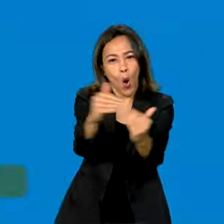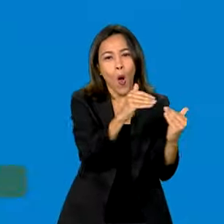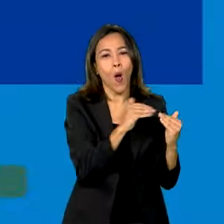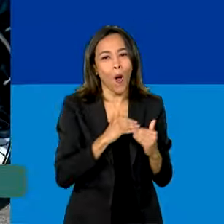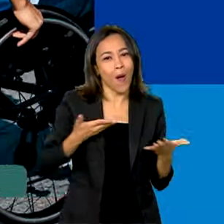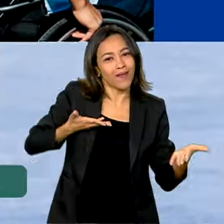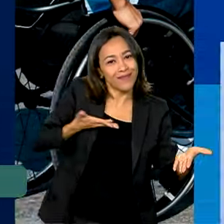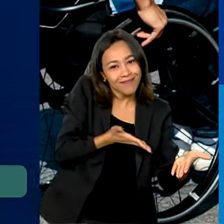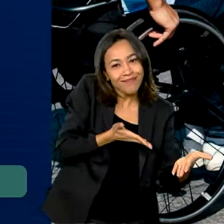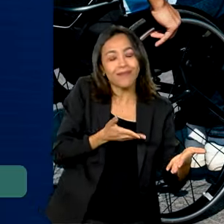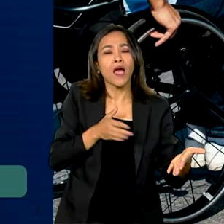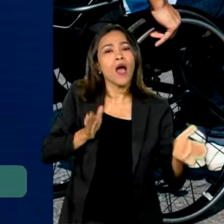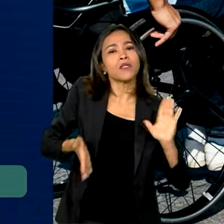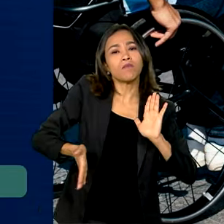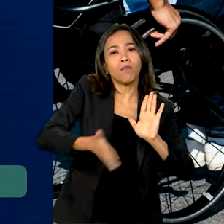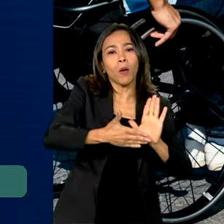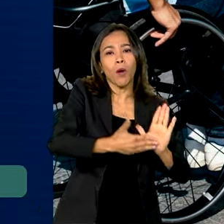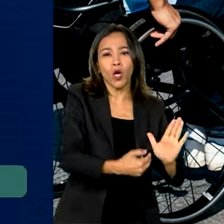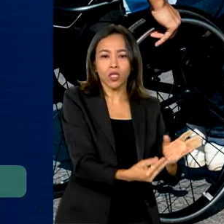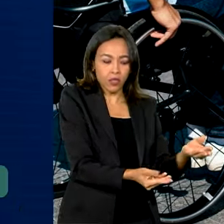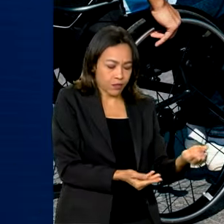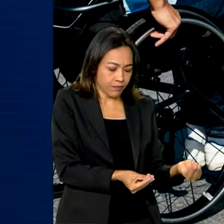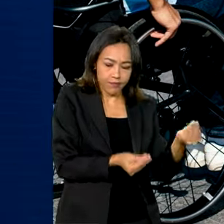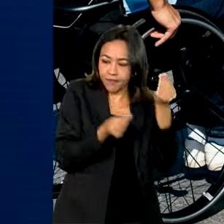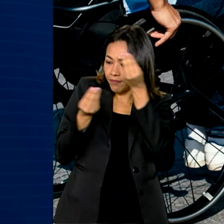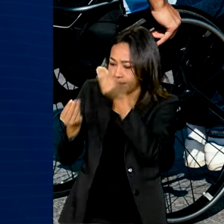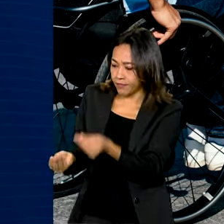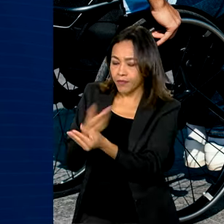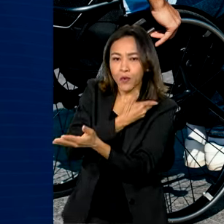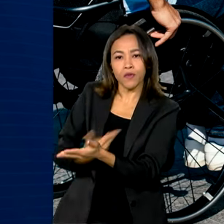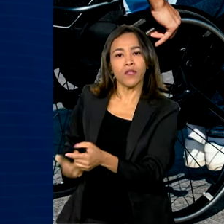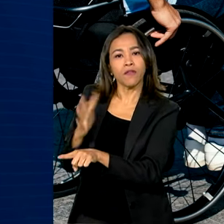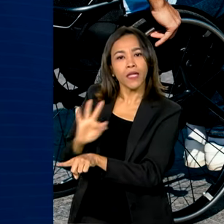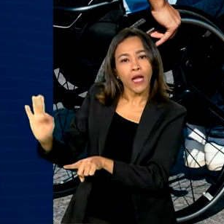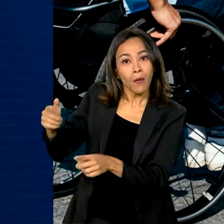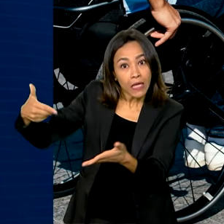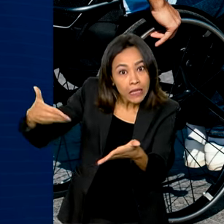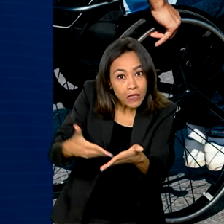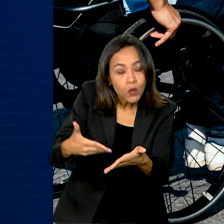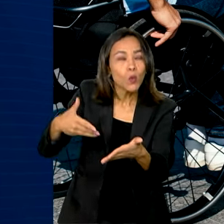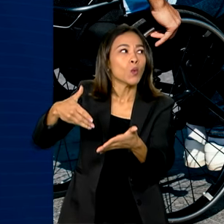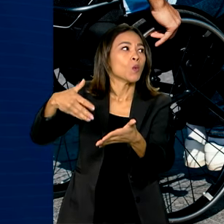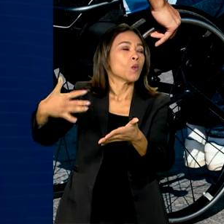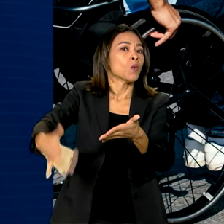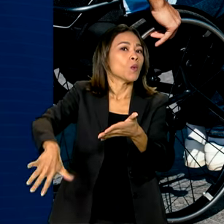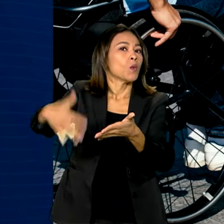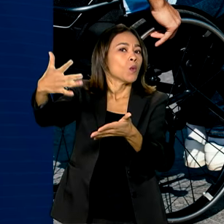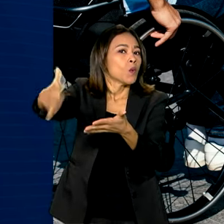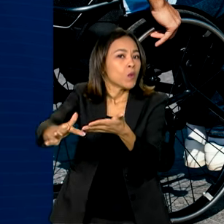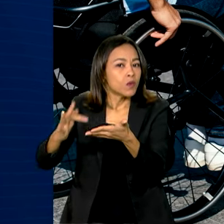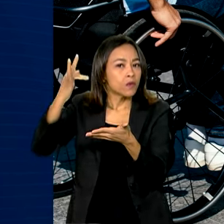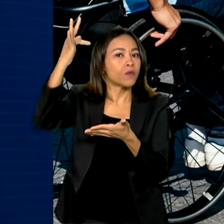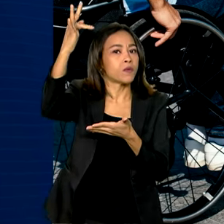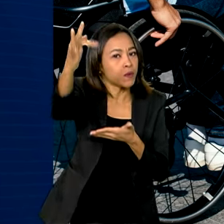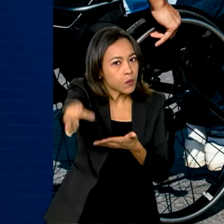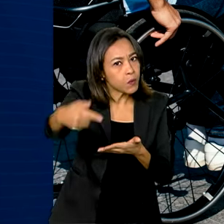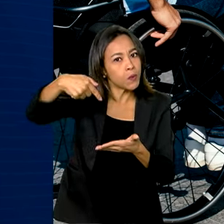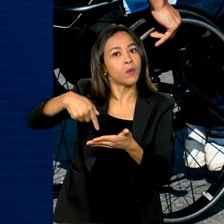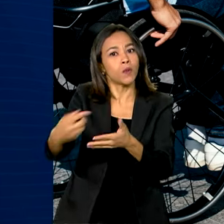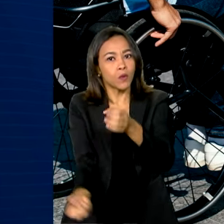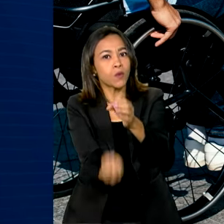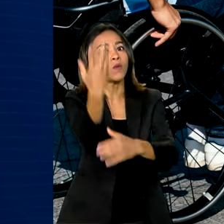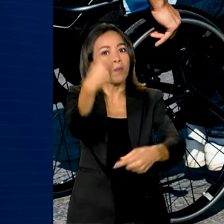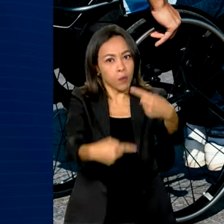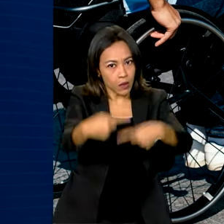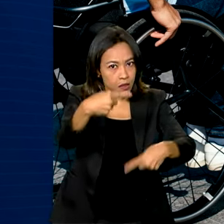As propostas que serão levadas ao governo federal e que podem, no futuro, se transformar em políticas